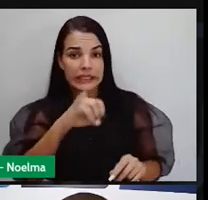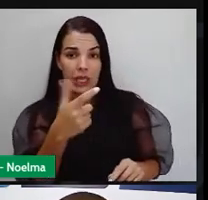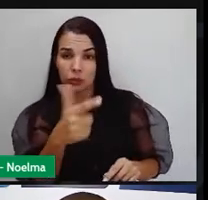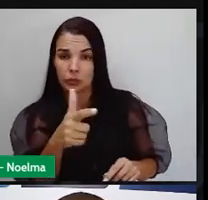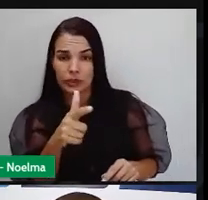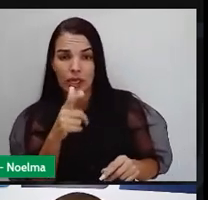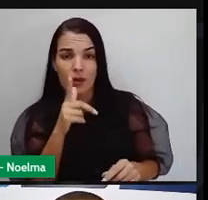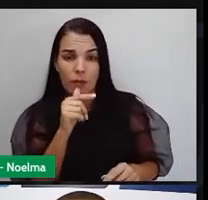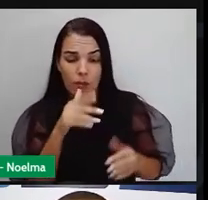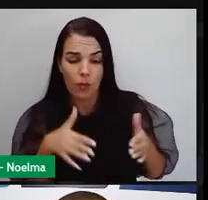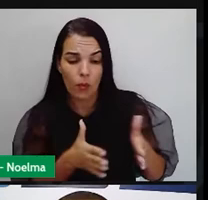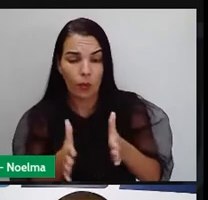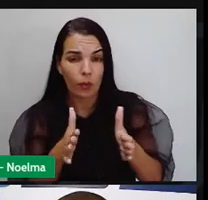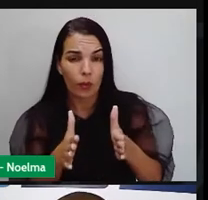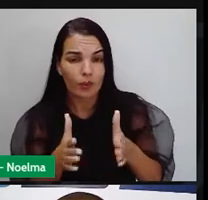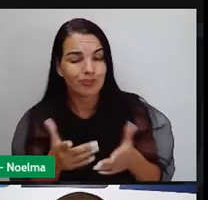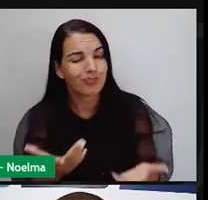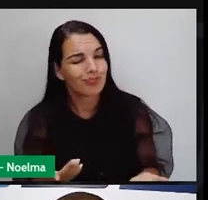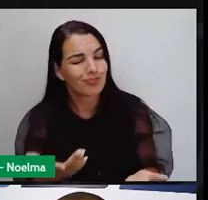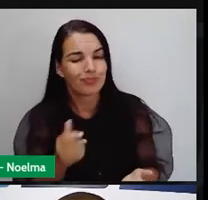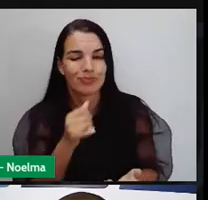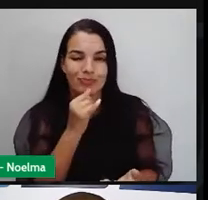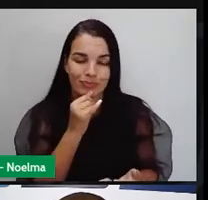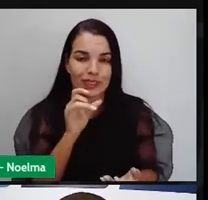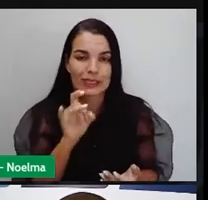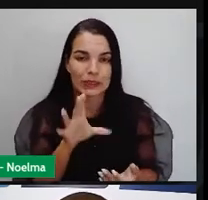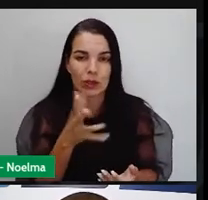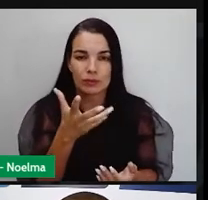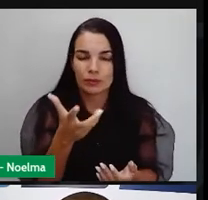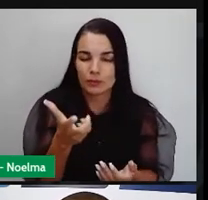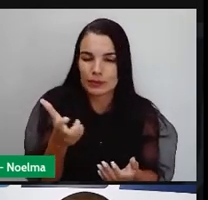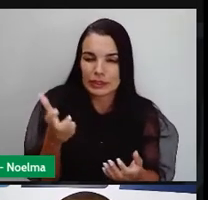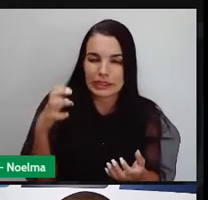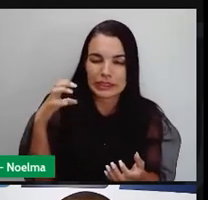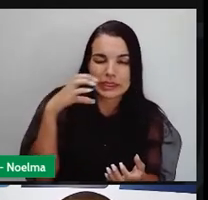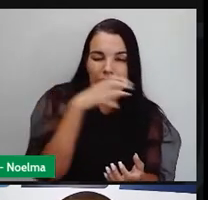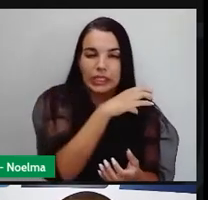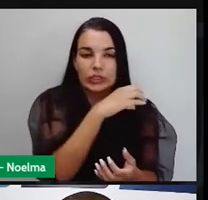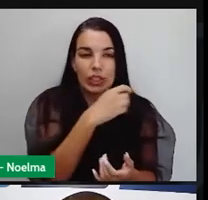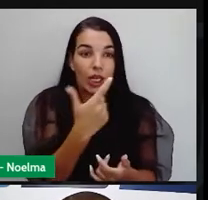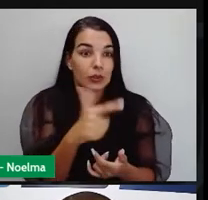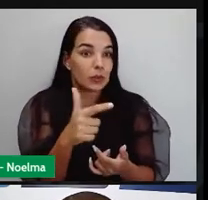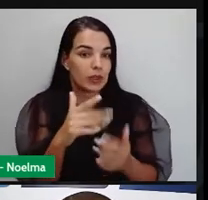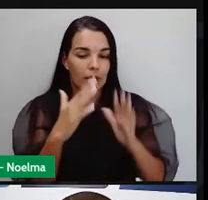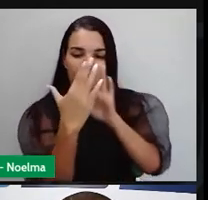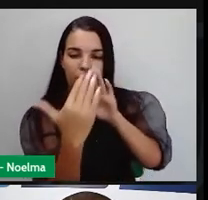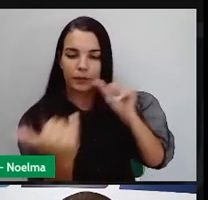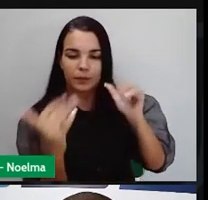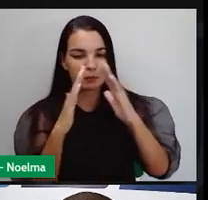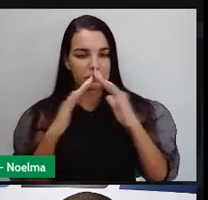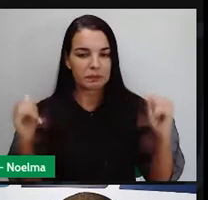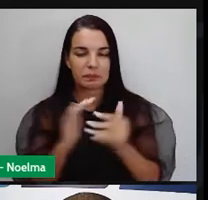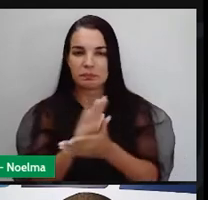só tivesse seca nessa região, e a gente não teria todas essas obras que o Egito se deixava.